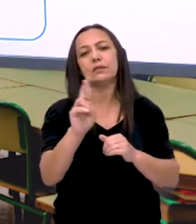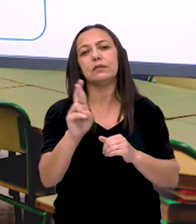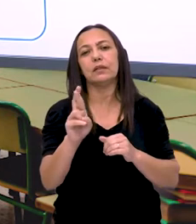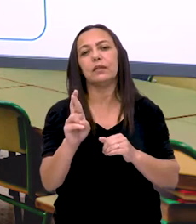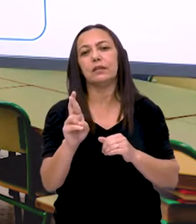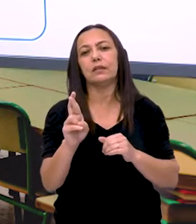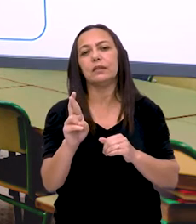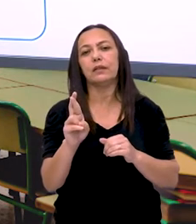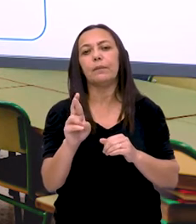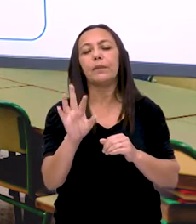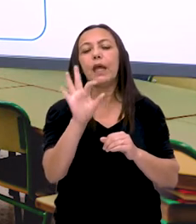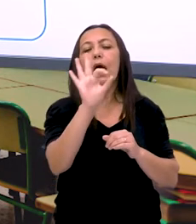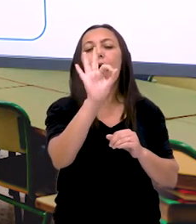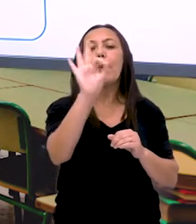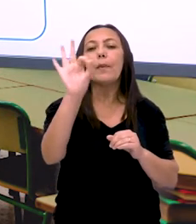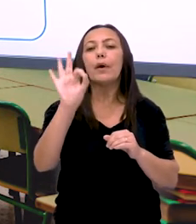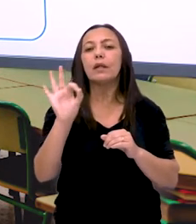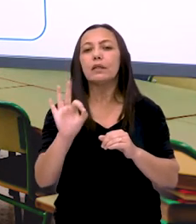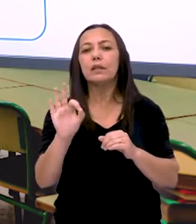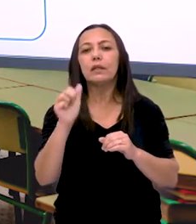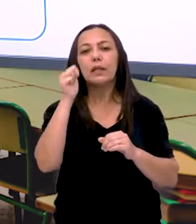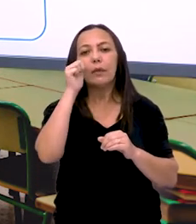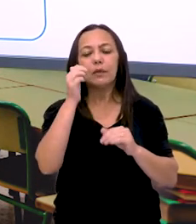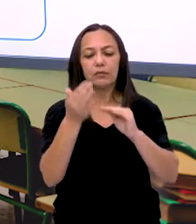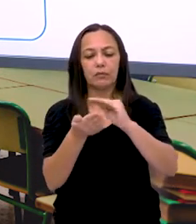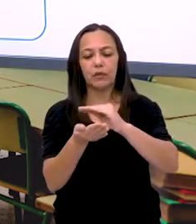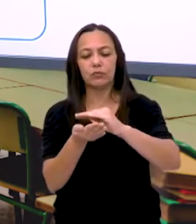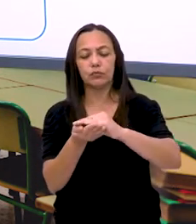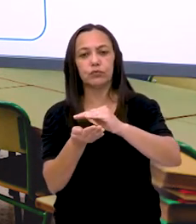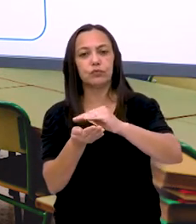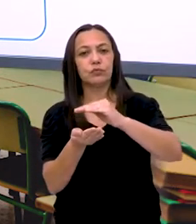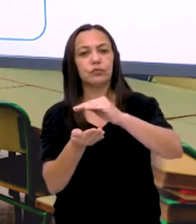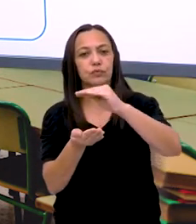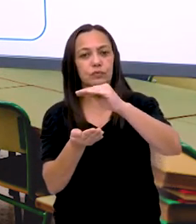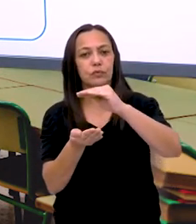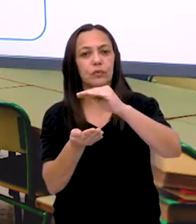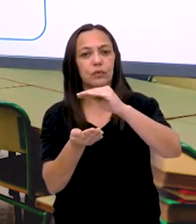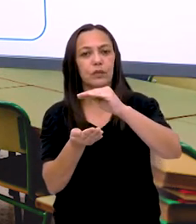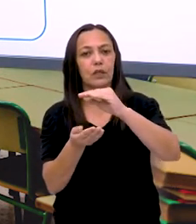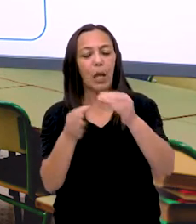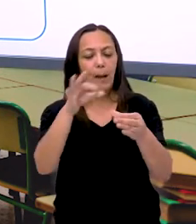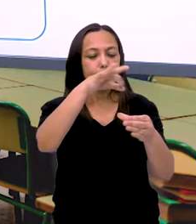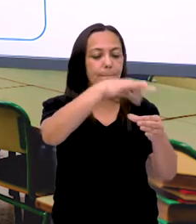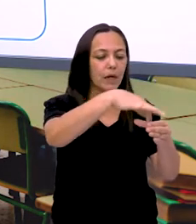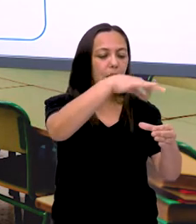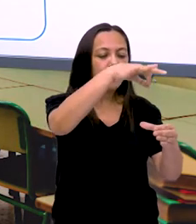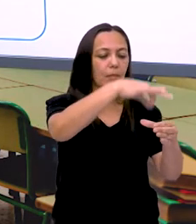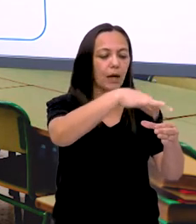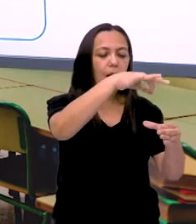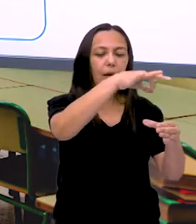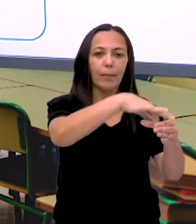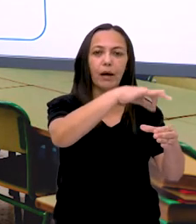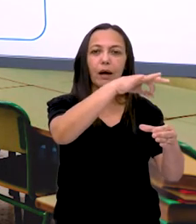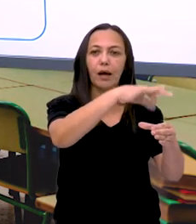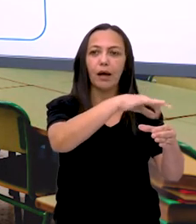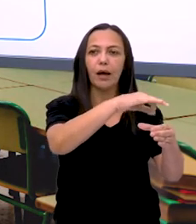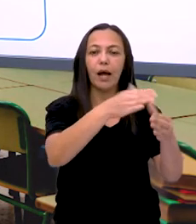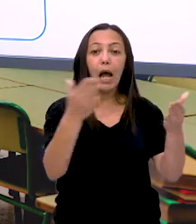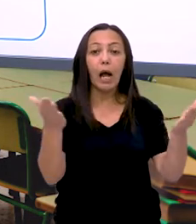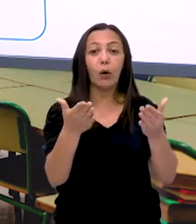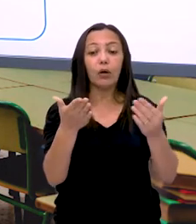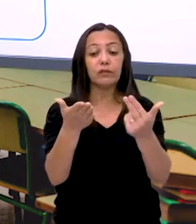Esses valores. Essas moedinhas. Que ela vai ganhando. vai juntando. Nós já vimos lá. Que ela junta no cofrinho. Então. Vamos